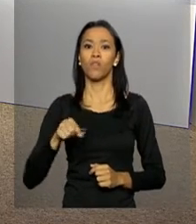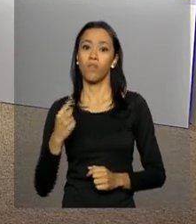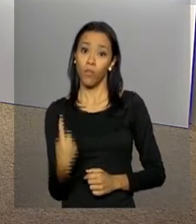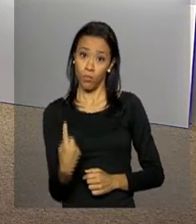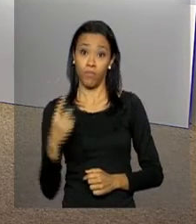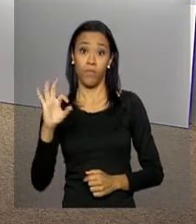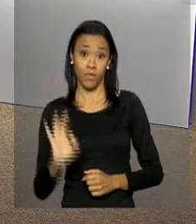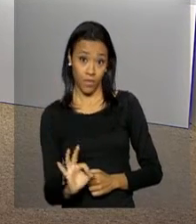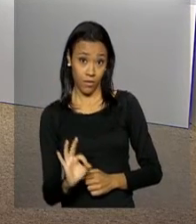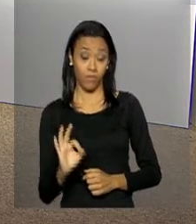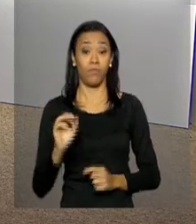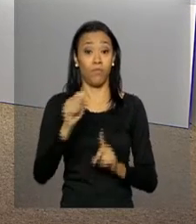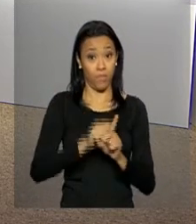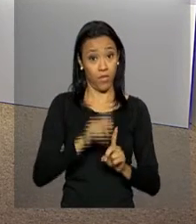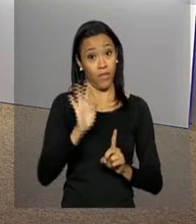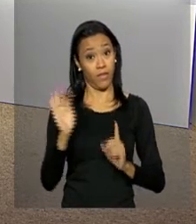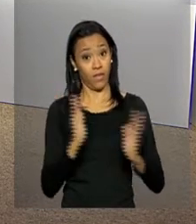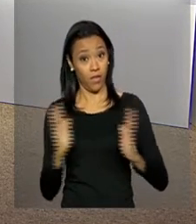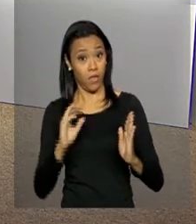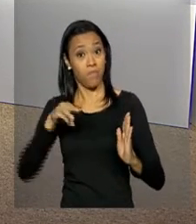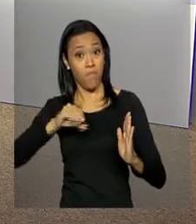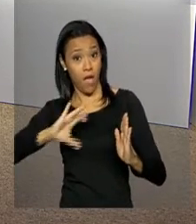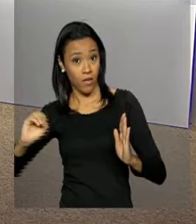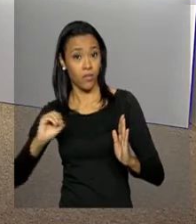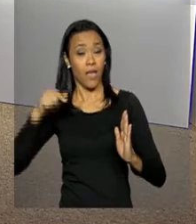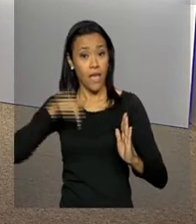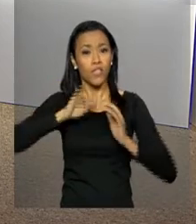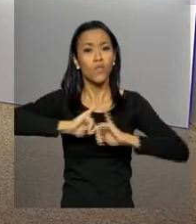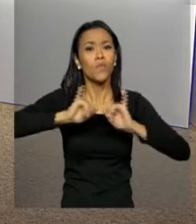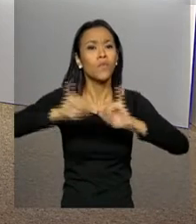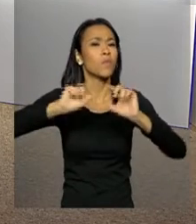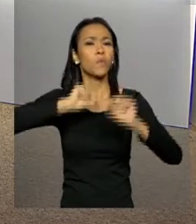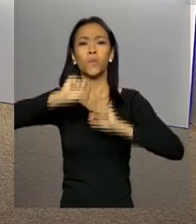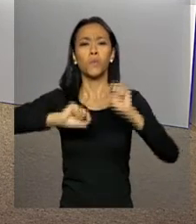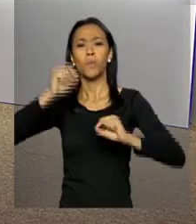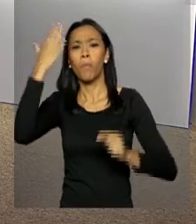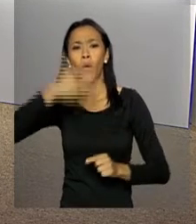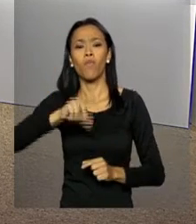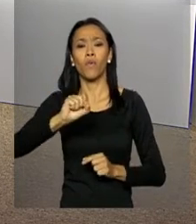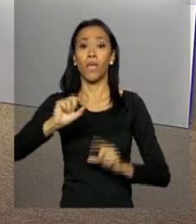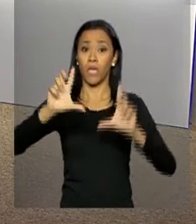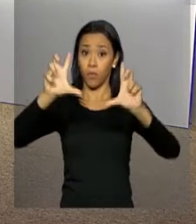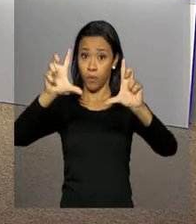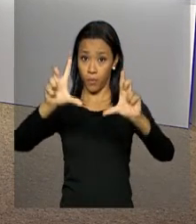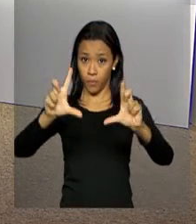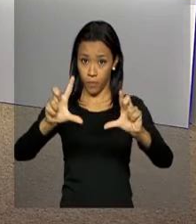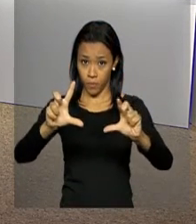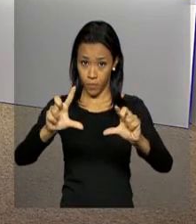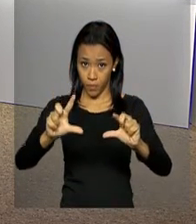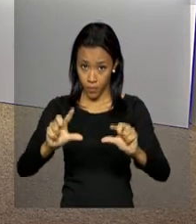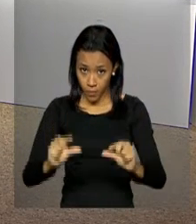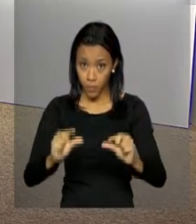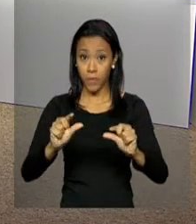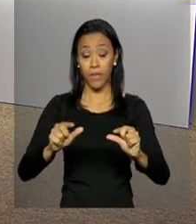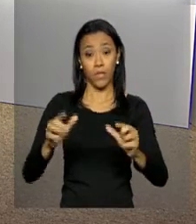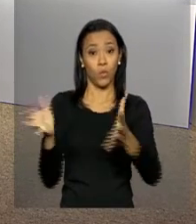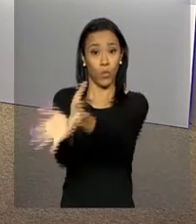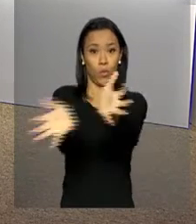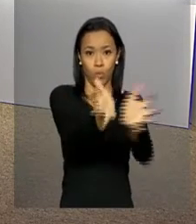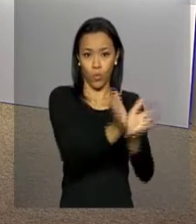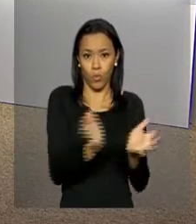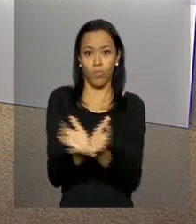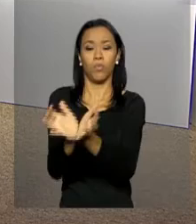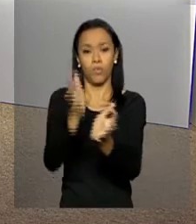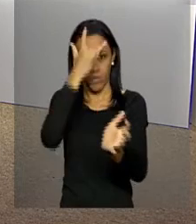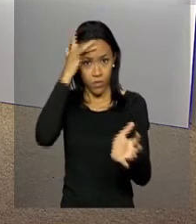% de fevereiro para março. Os dados divulgados indicam que a desaceleração entre as classes de renda foi